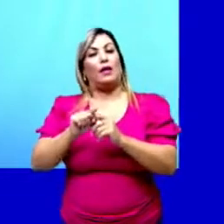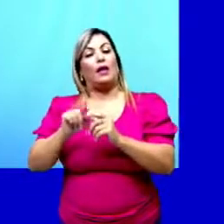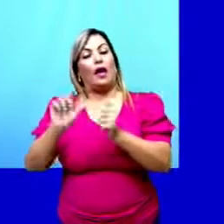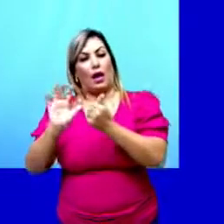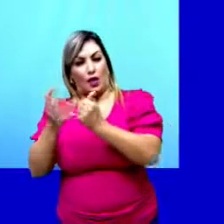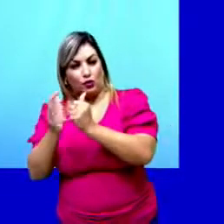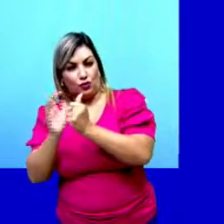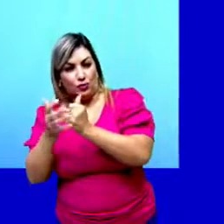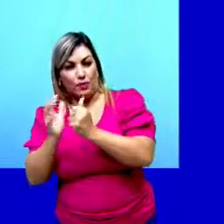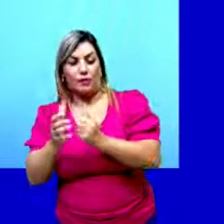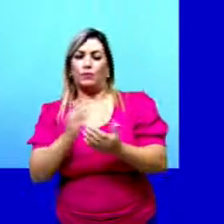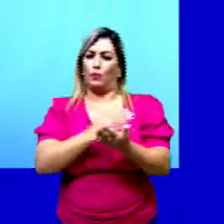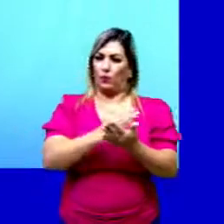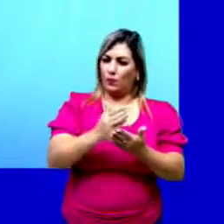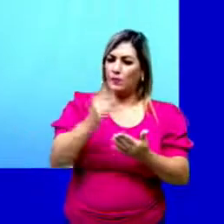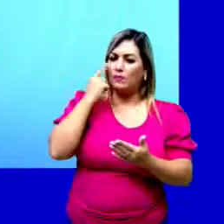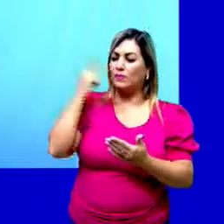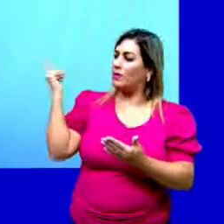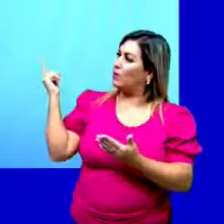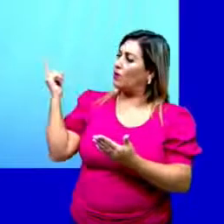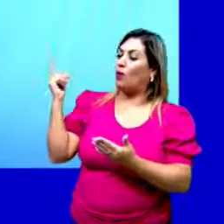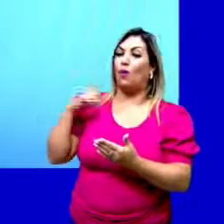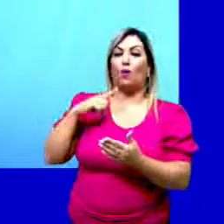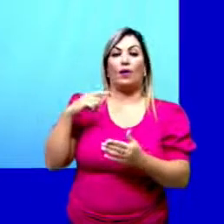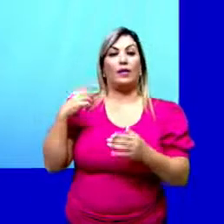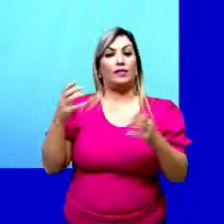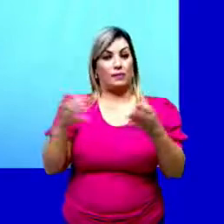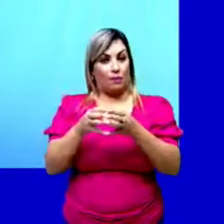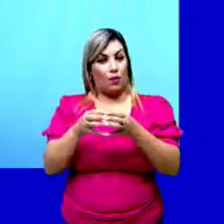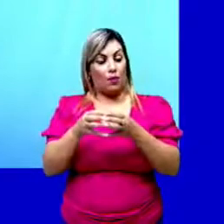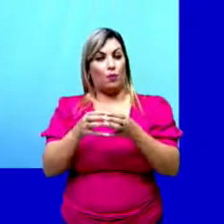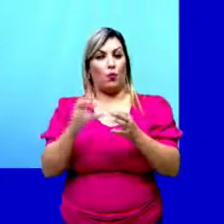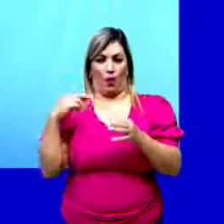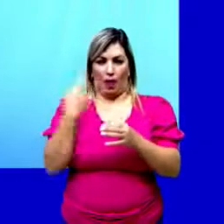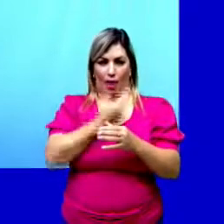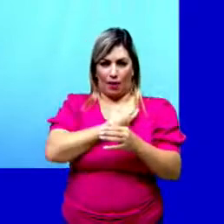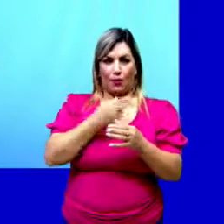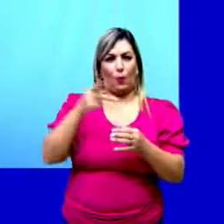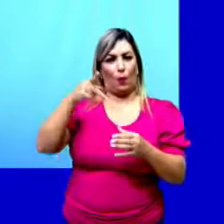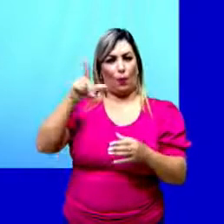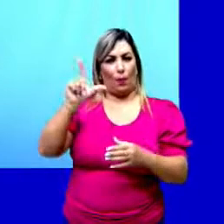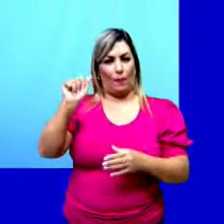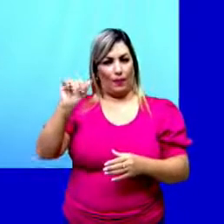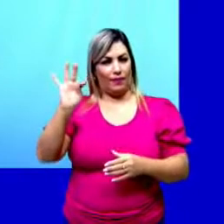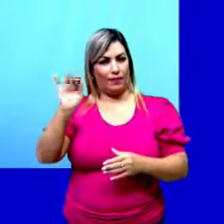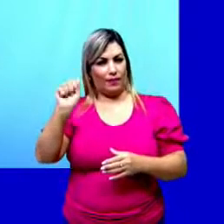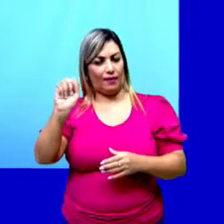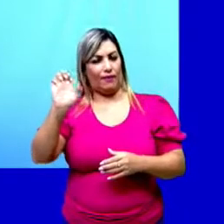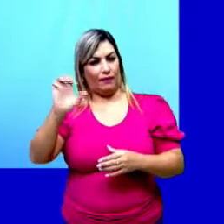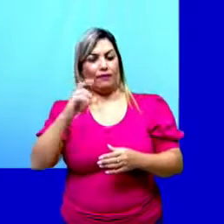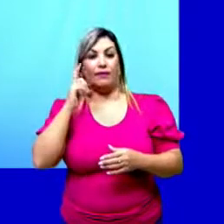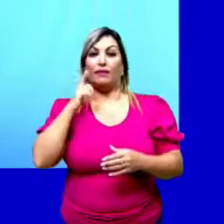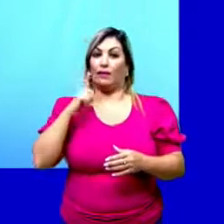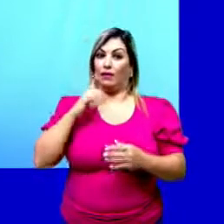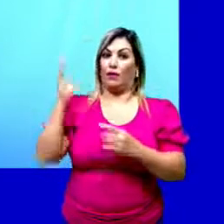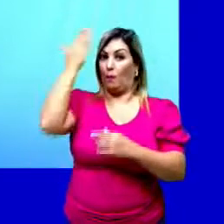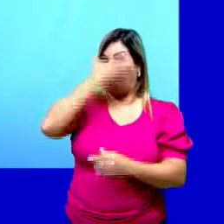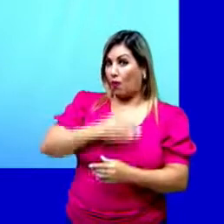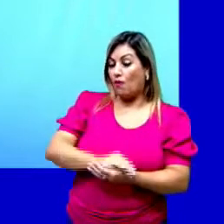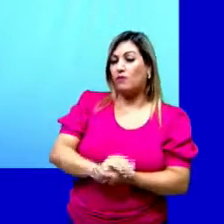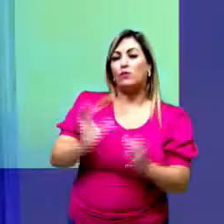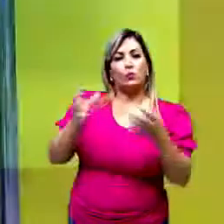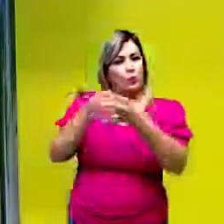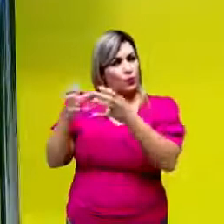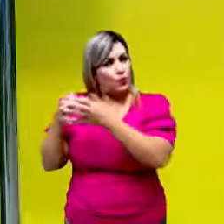Começando pela evolução deste reino, do reino planta. Existem evidências que mostram que todos os grupos